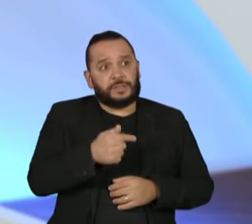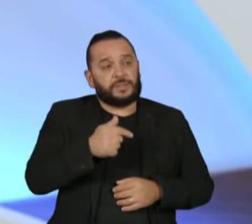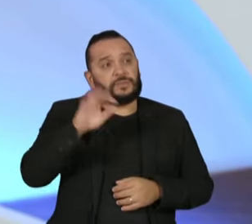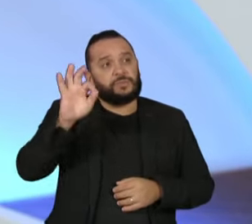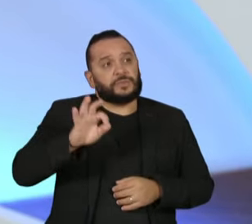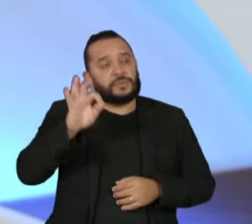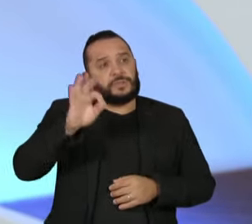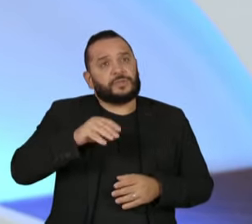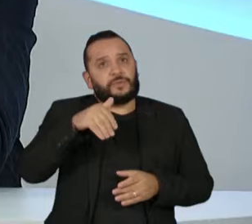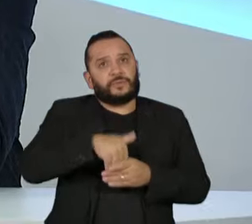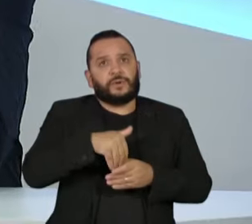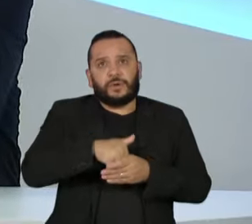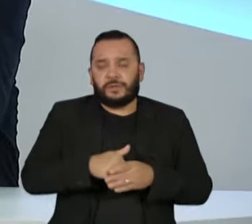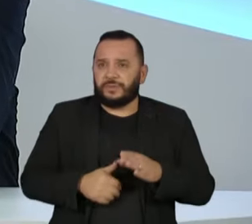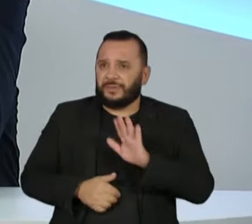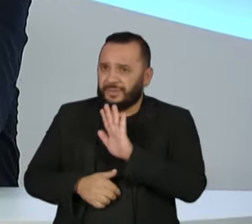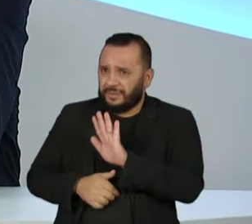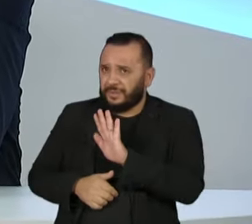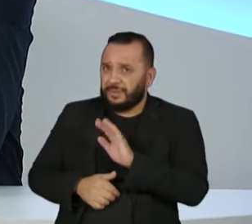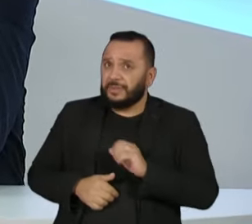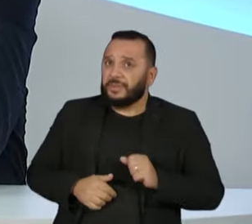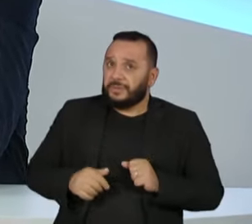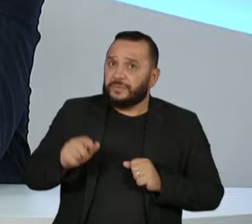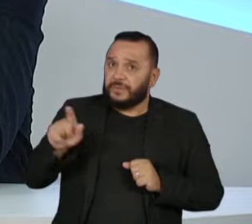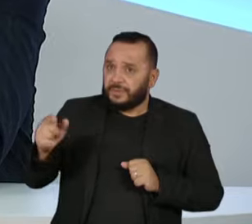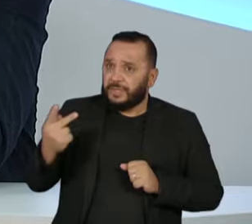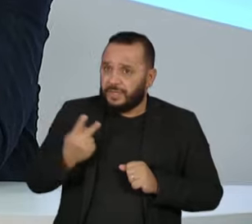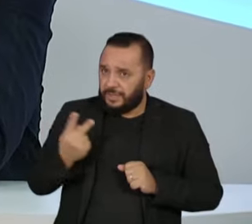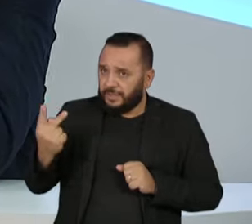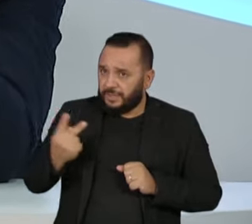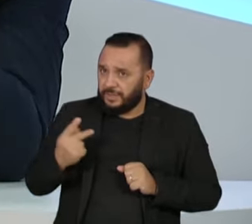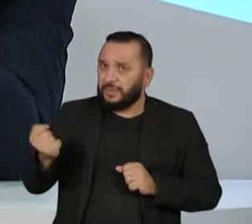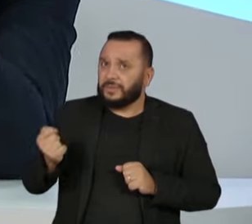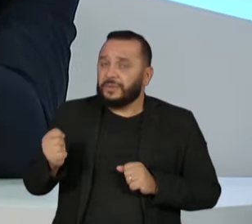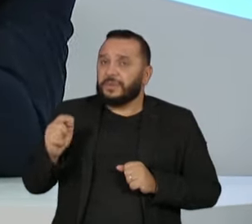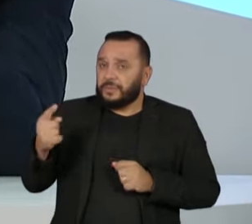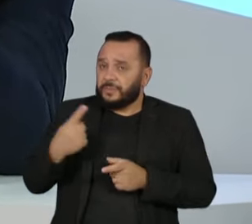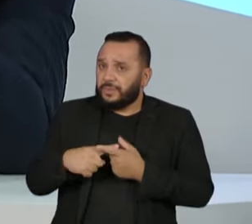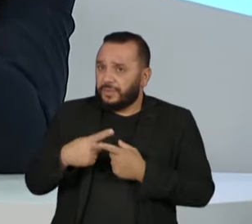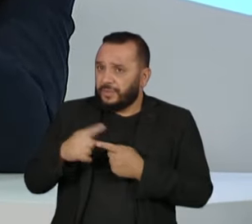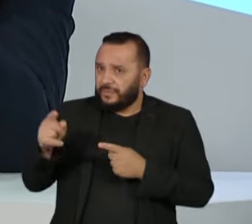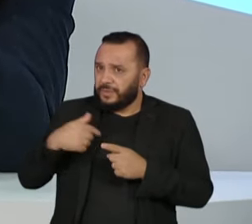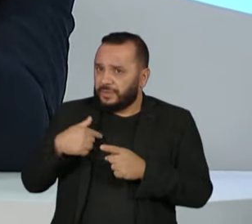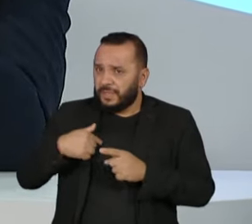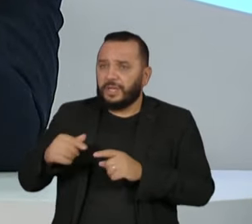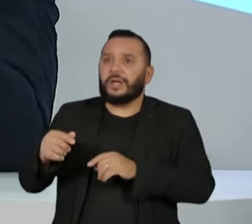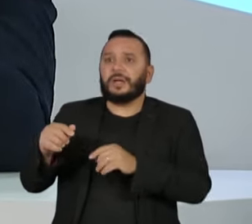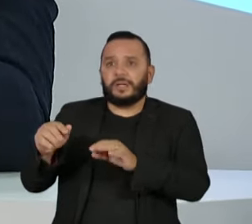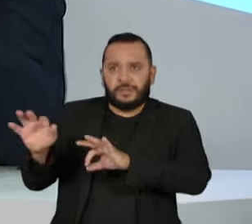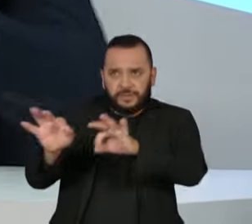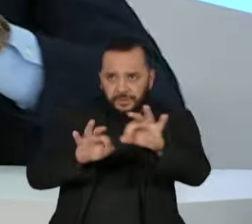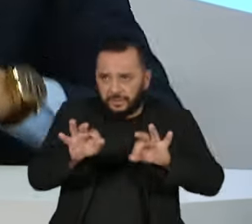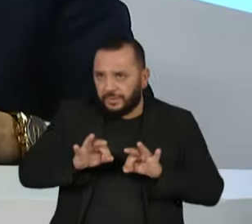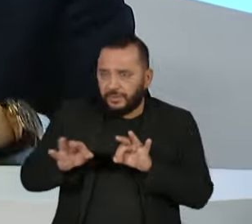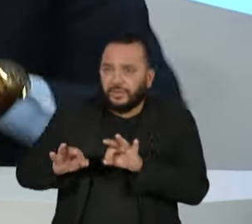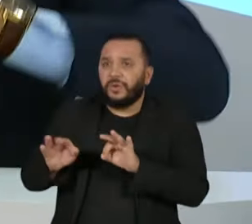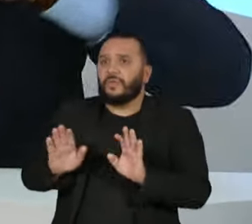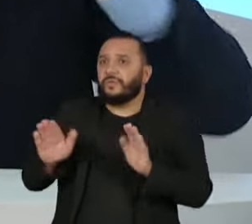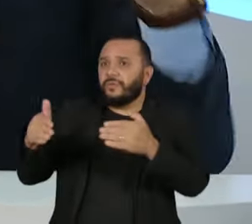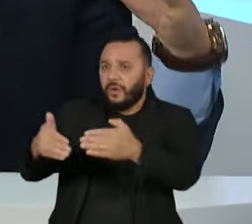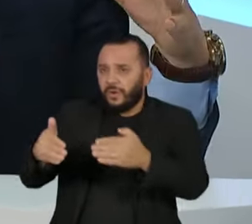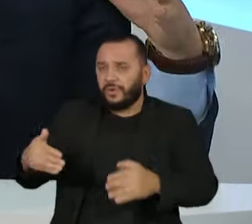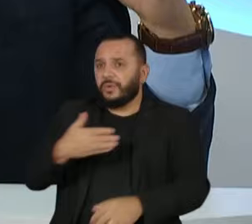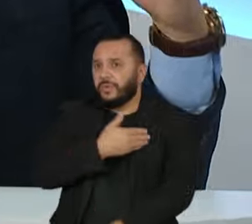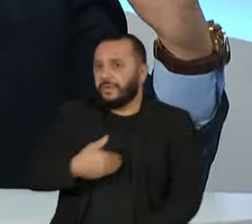válidos. Me permita, quando eu disse o senhor e eu estarmos aqui, é porque o senhor conduziu ali o fórum dos governadores, foi presidente do consórcio nordeste,